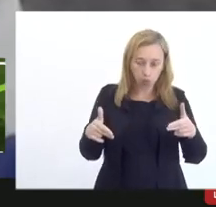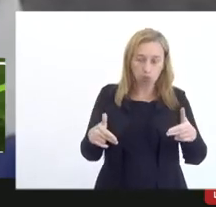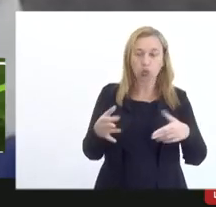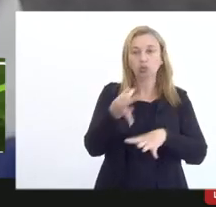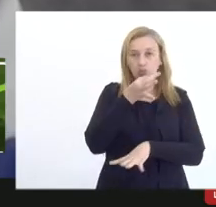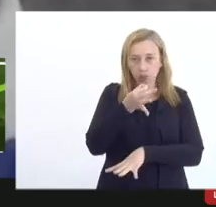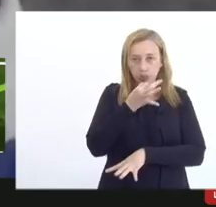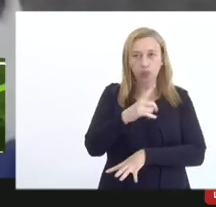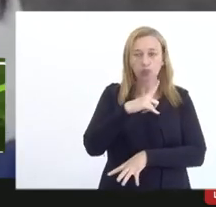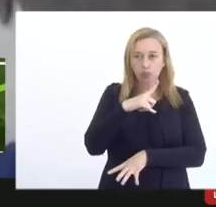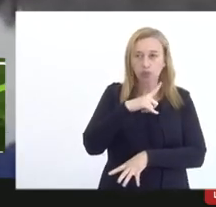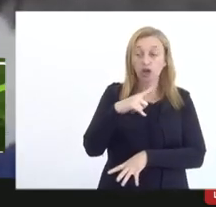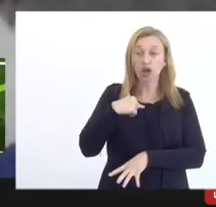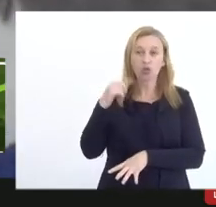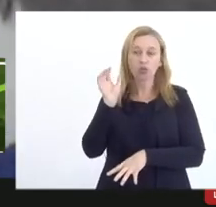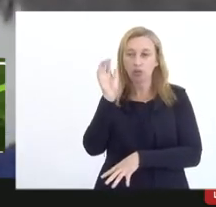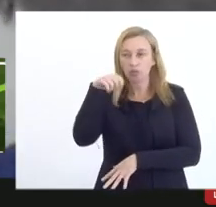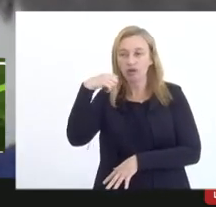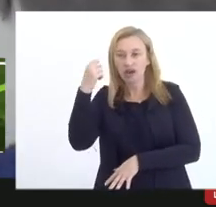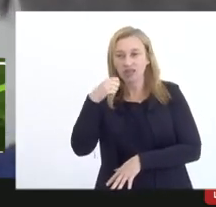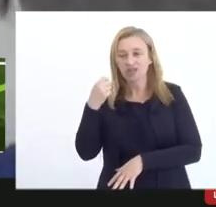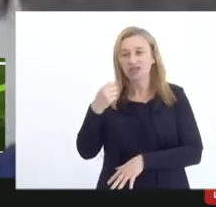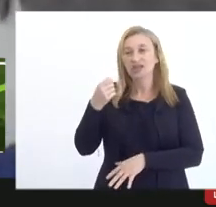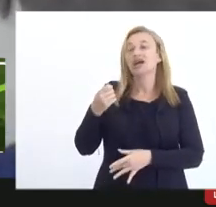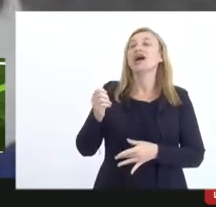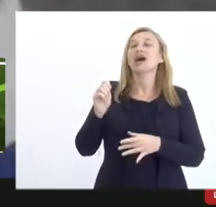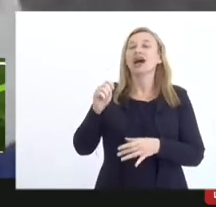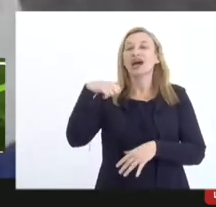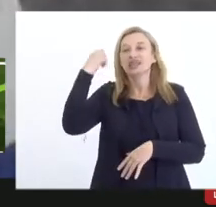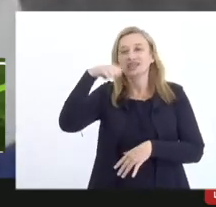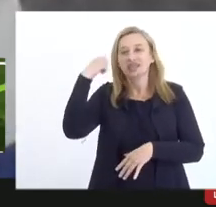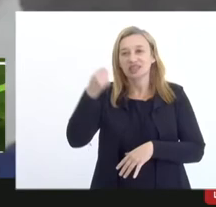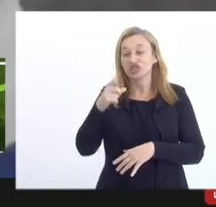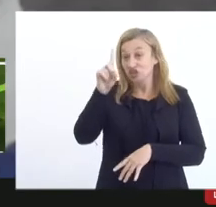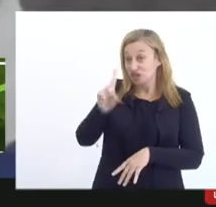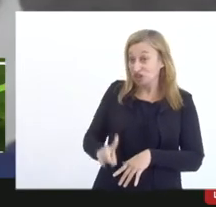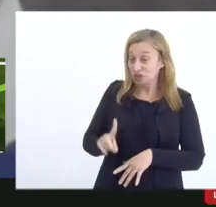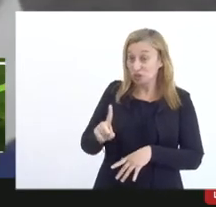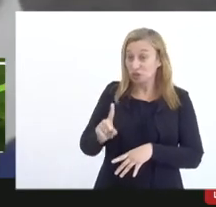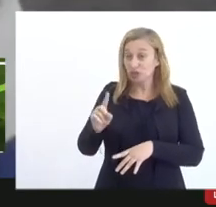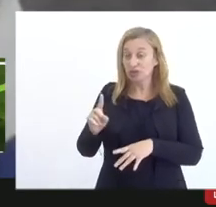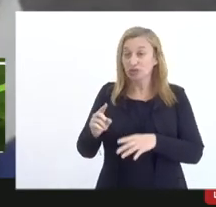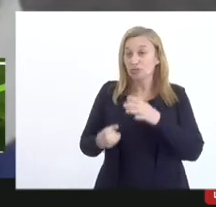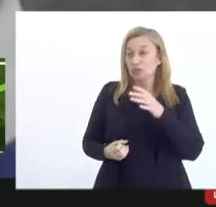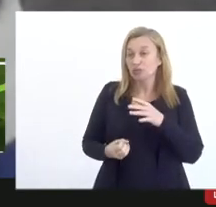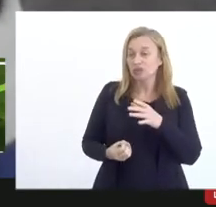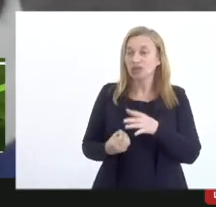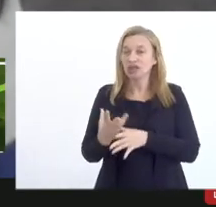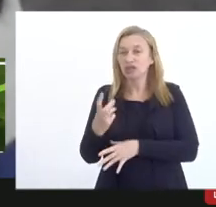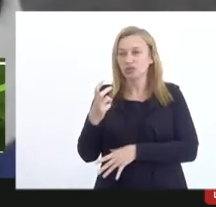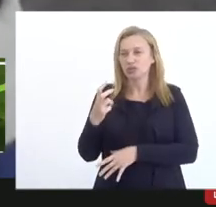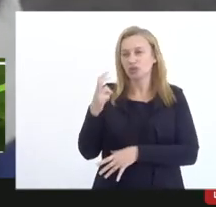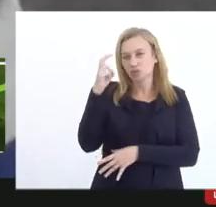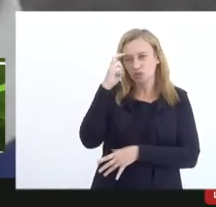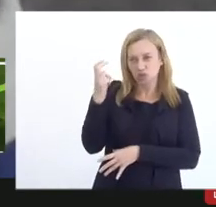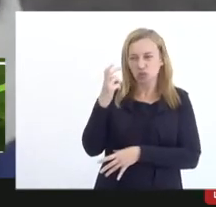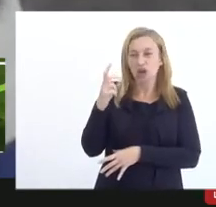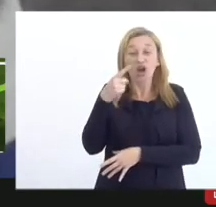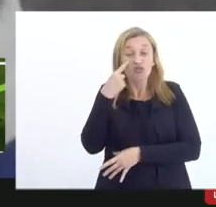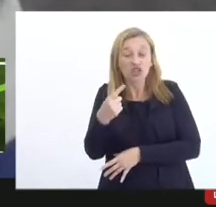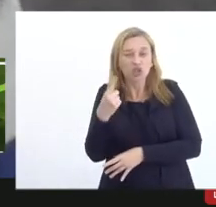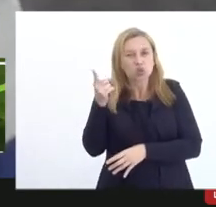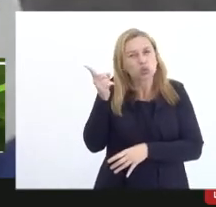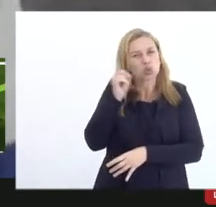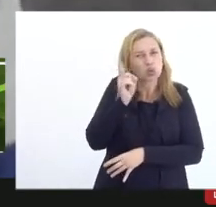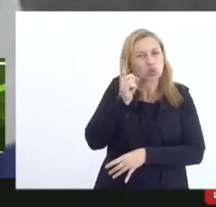concordâncias eu como artista atriz diretora produtora cultural especialista em projetos vejo a cada dia